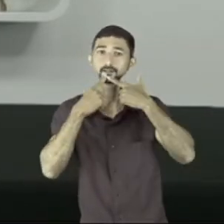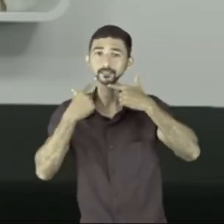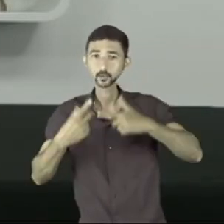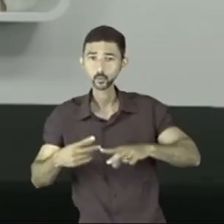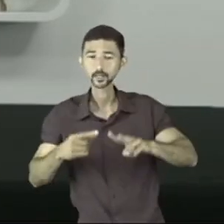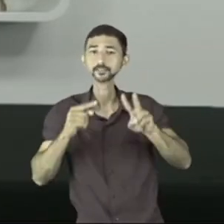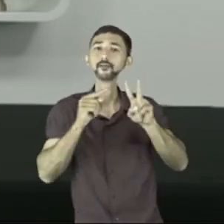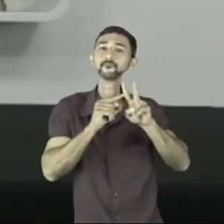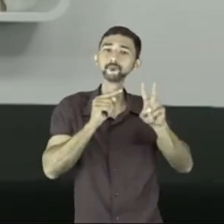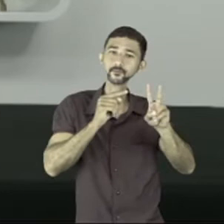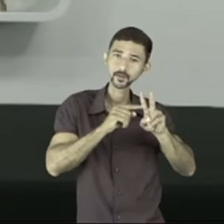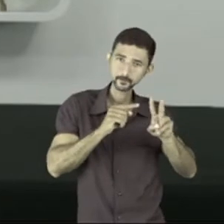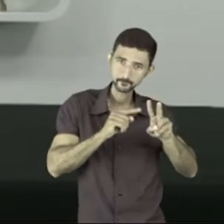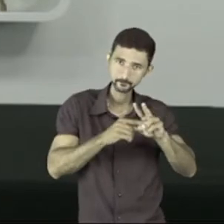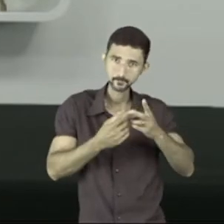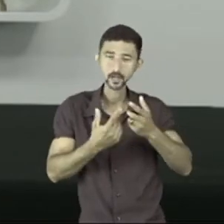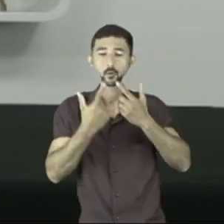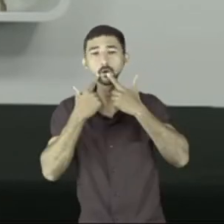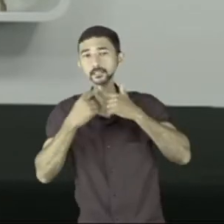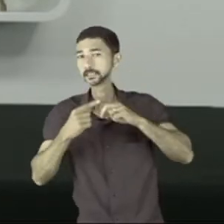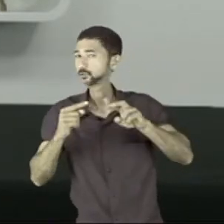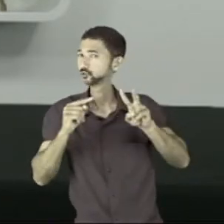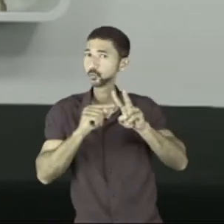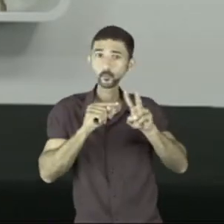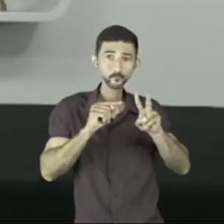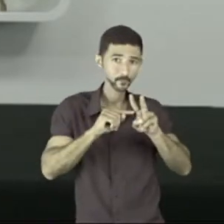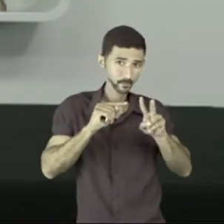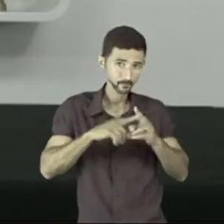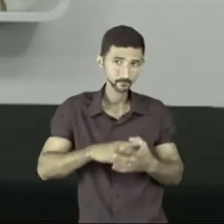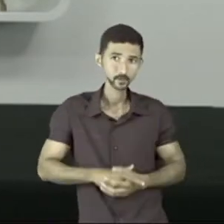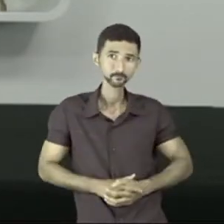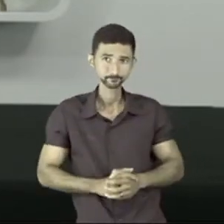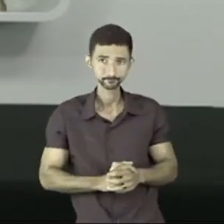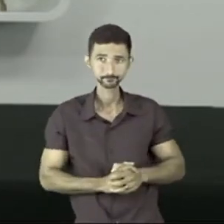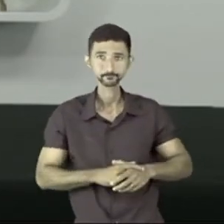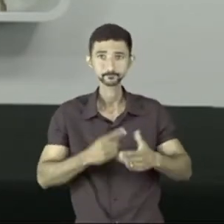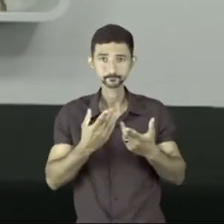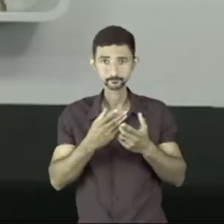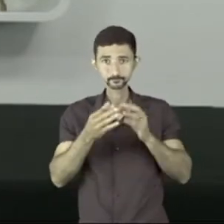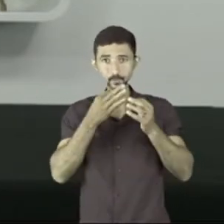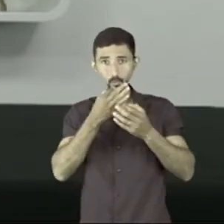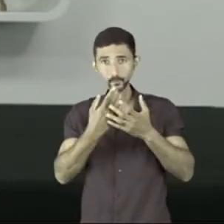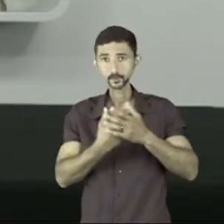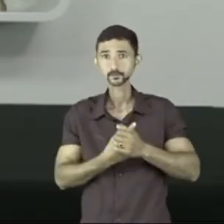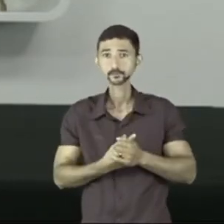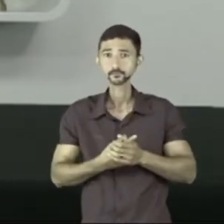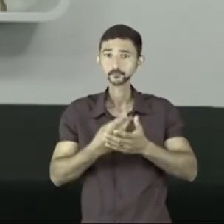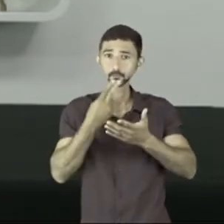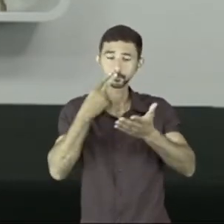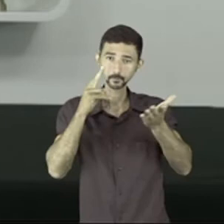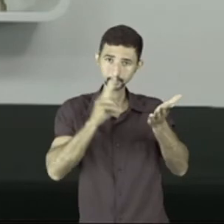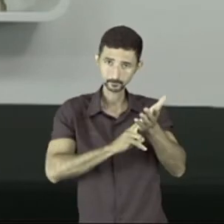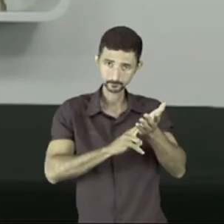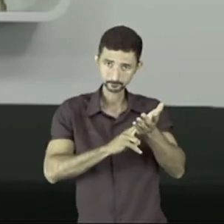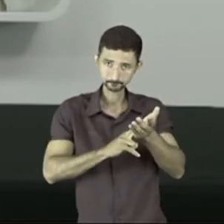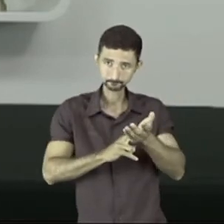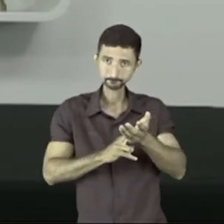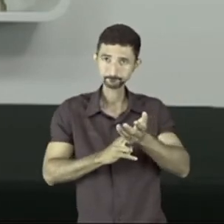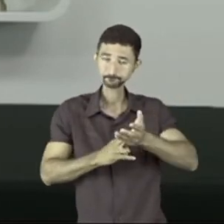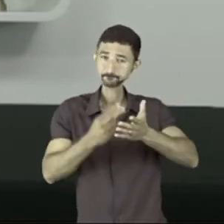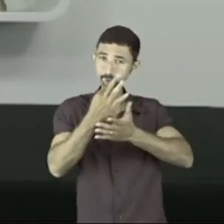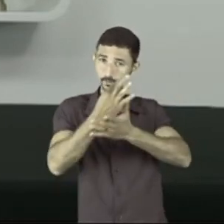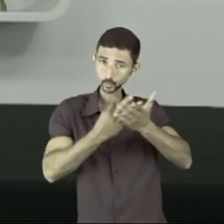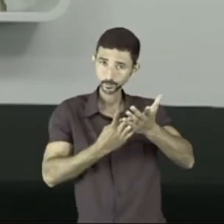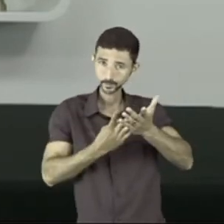a verbal e a não verbal, e do texto opinativo que se utiliza de uma só, que é esse que nós lemos, que é a carta do leitor. Então esse